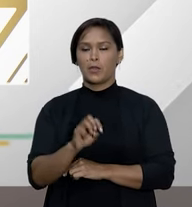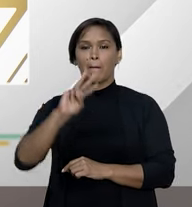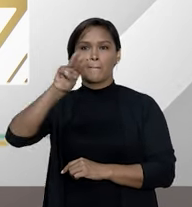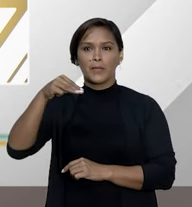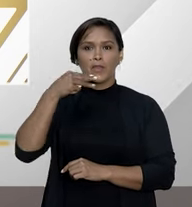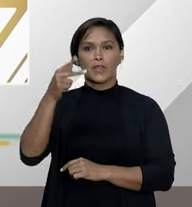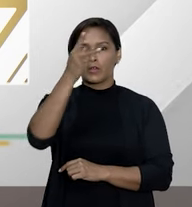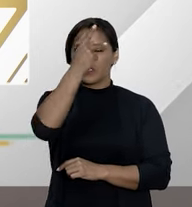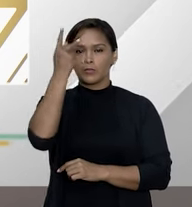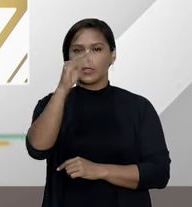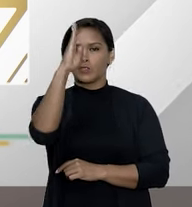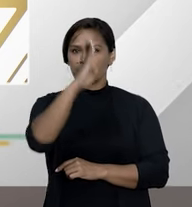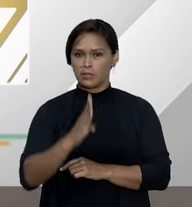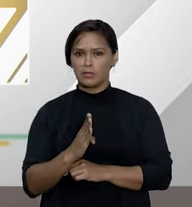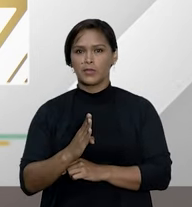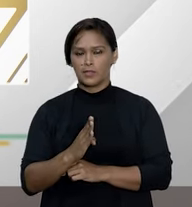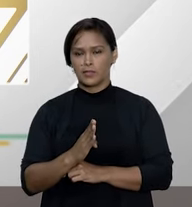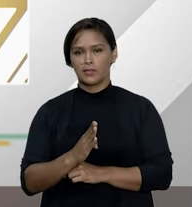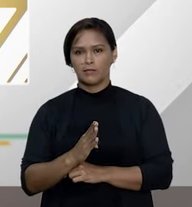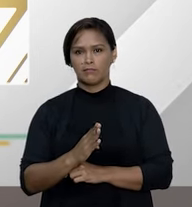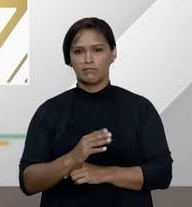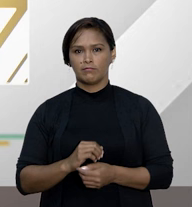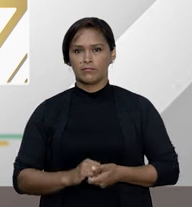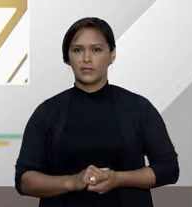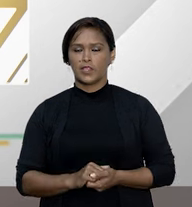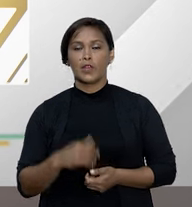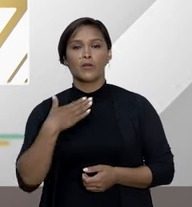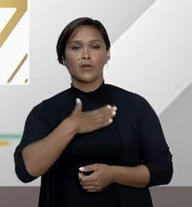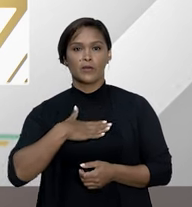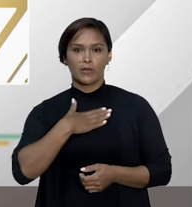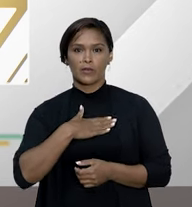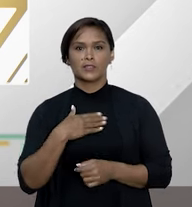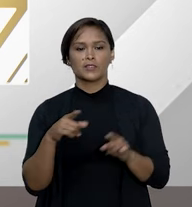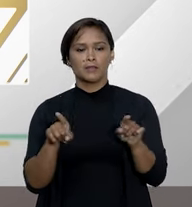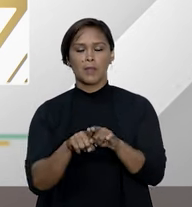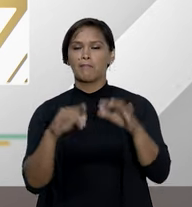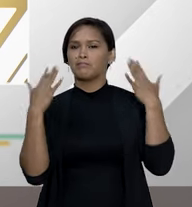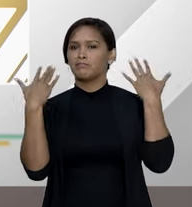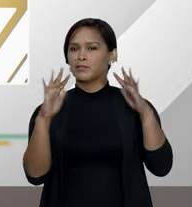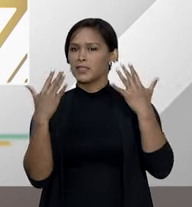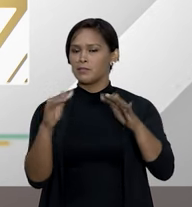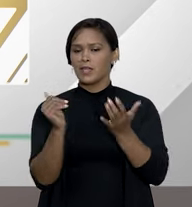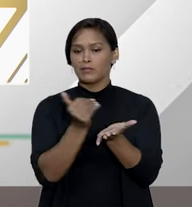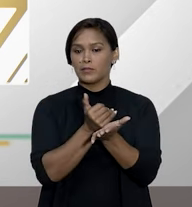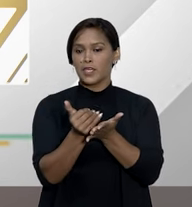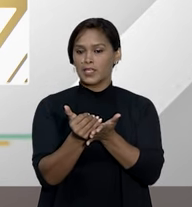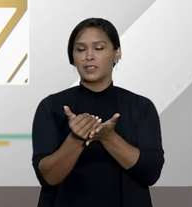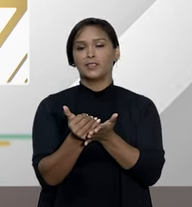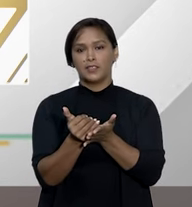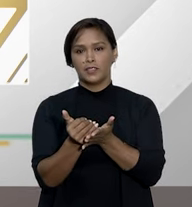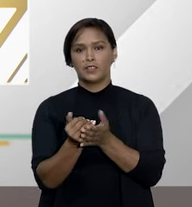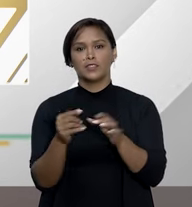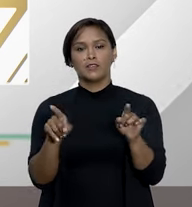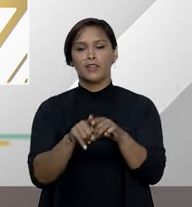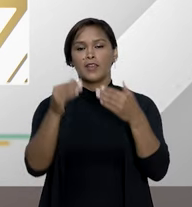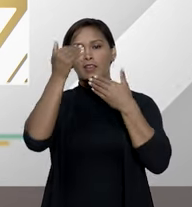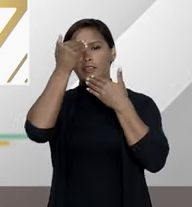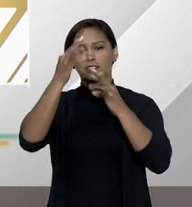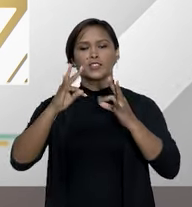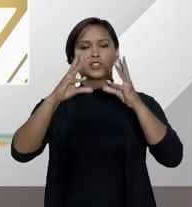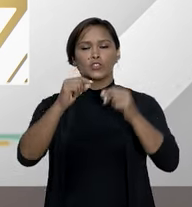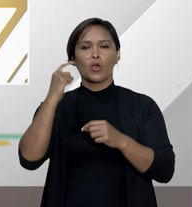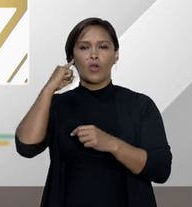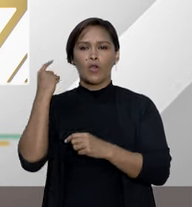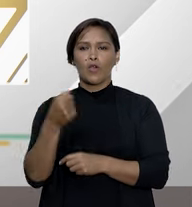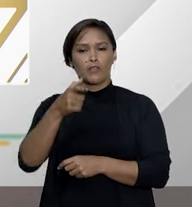se não me engano de pessoas no Brasil gostaria de parabenizar pela iniciativa e agradecer a todos os